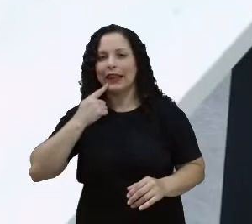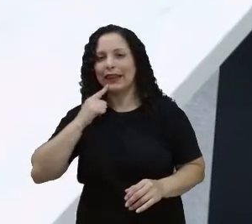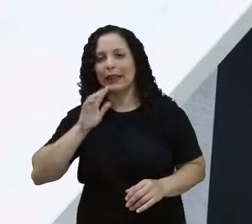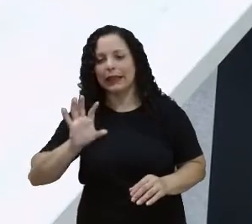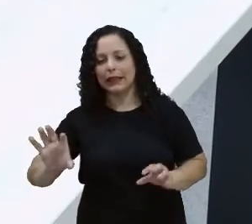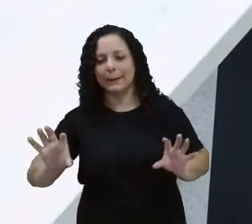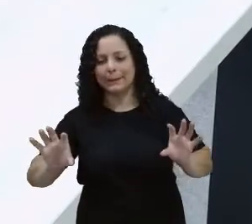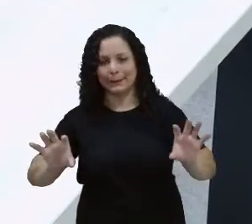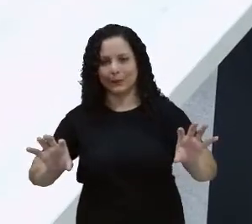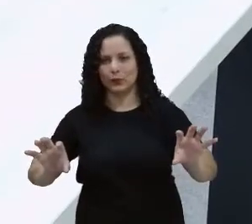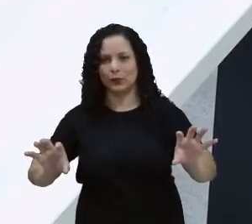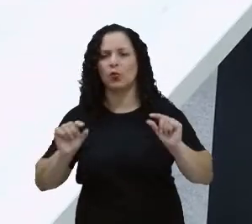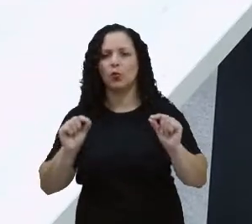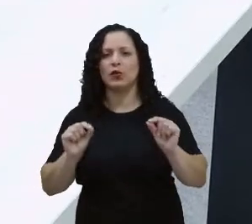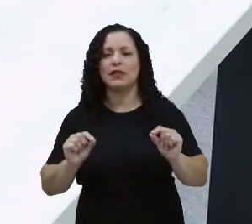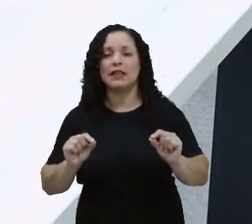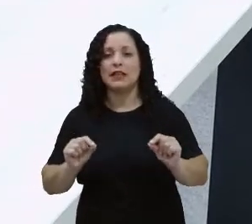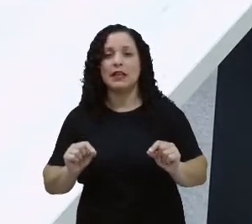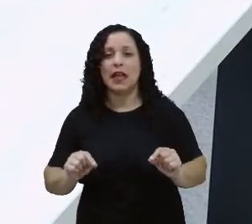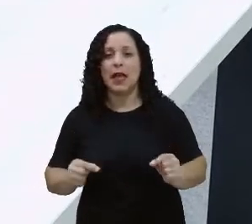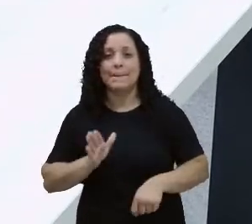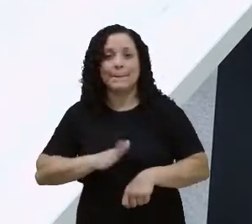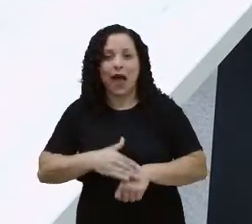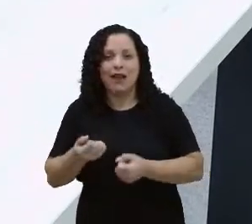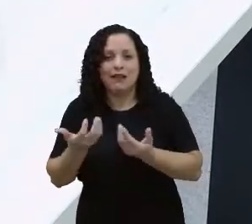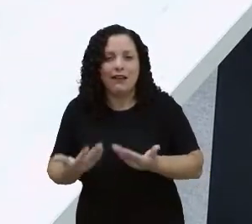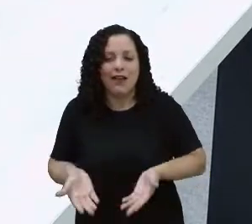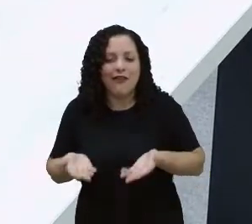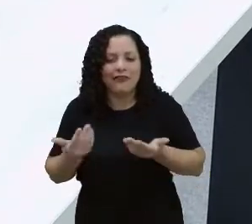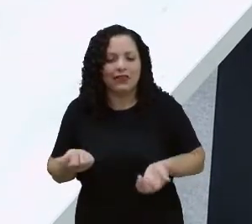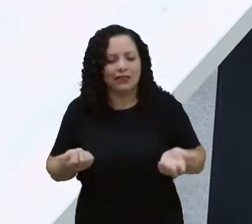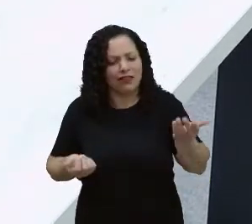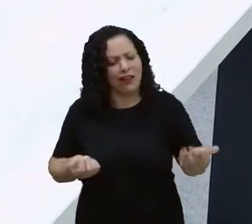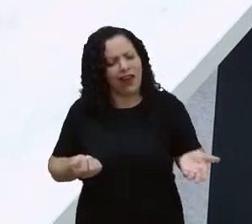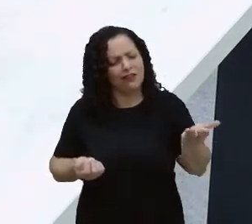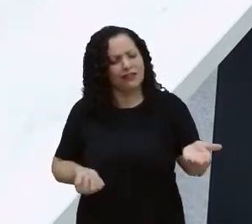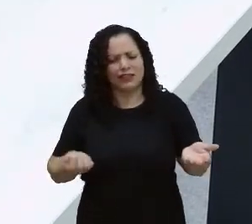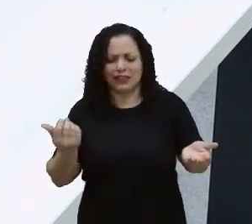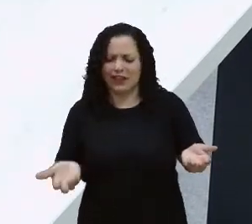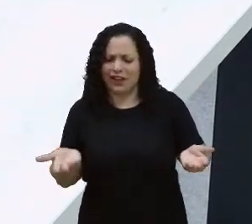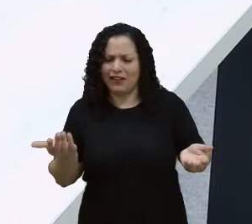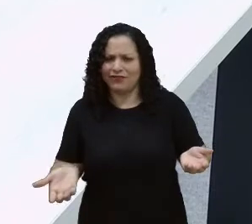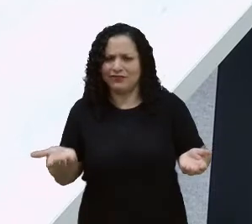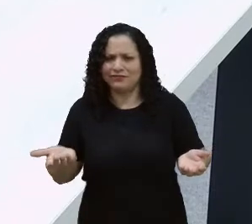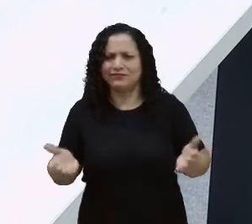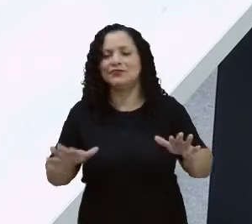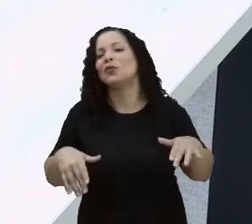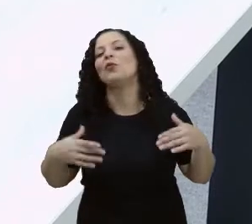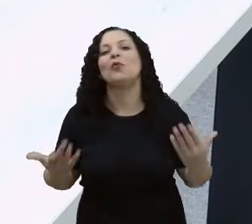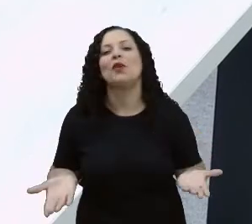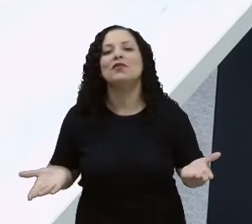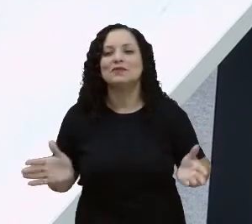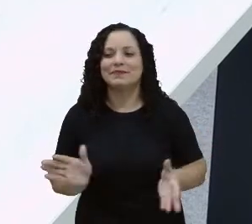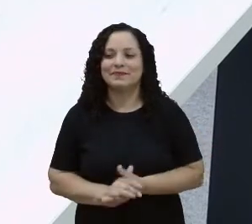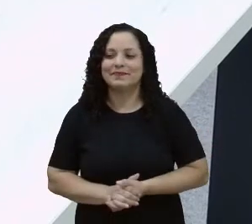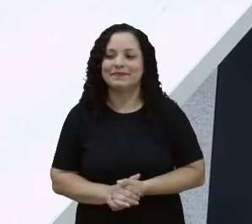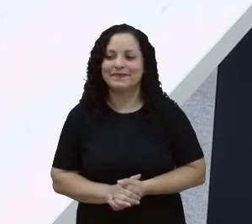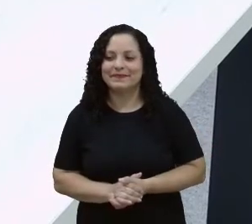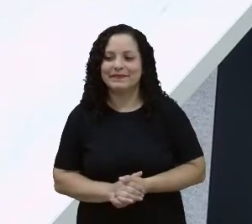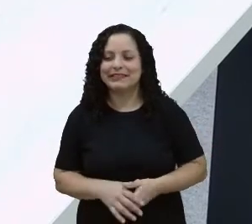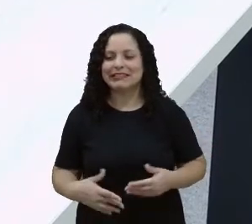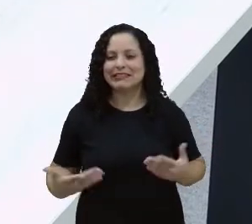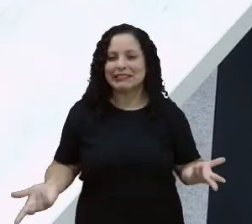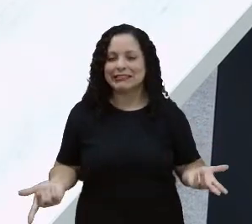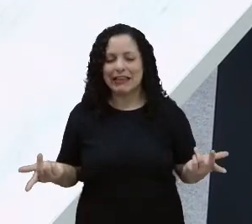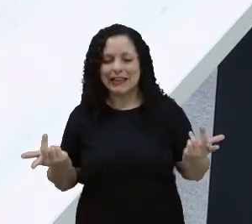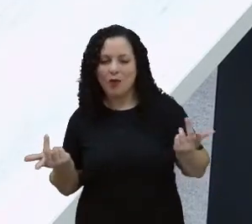E aí, o que será que pesa menos dos dois? Será que é o limão ou será que é o saputi? Agora é o que pesa menos. Agora tá tão pronto.